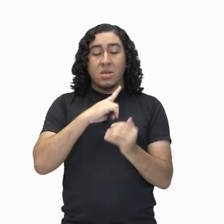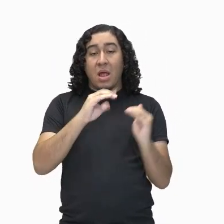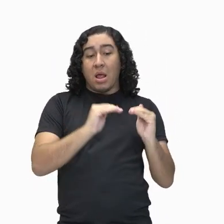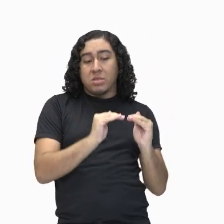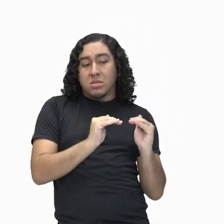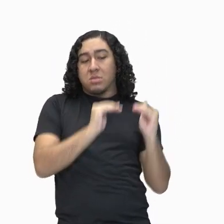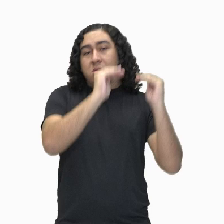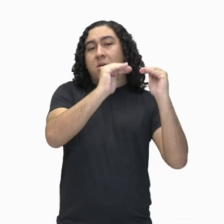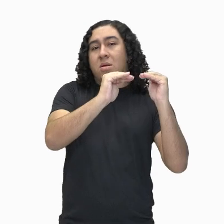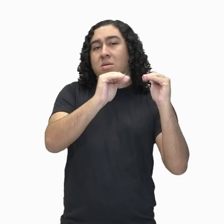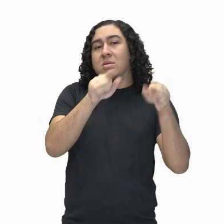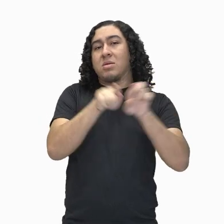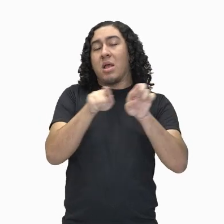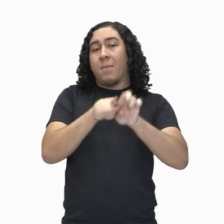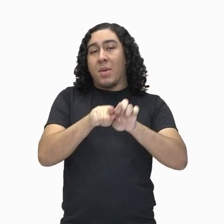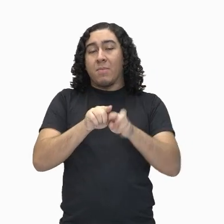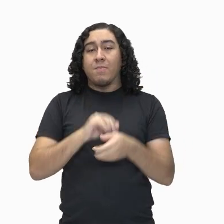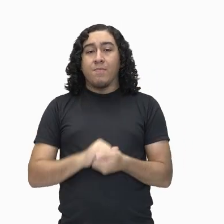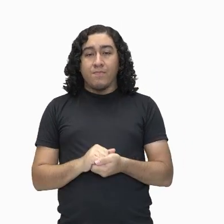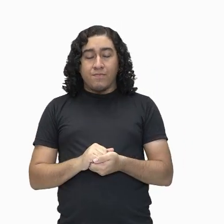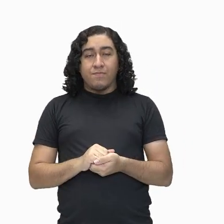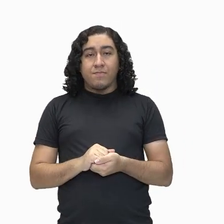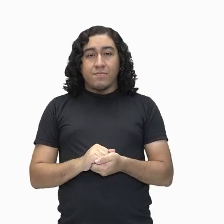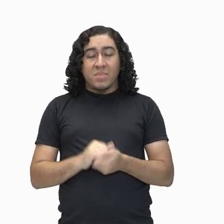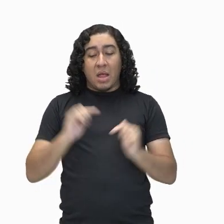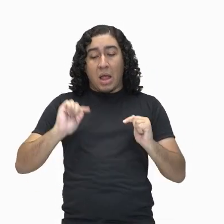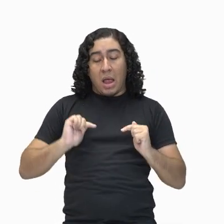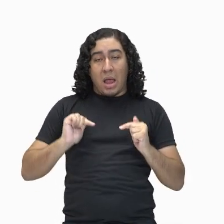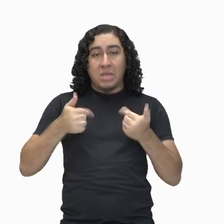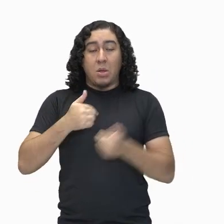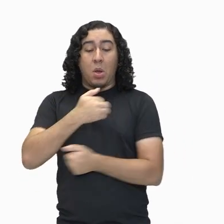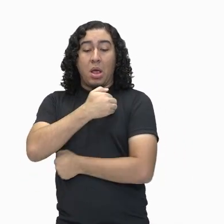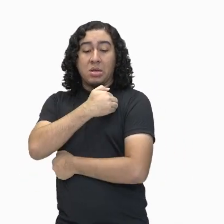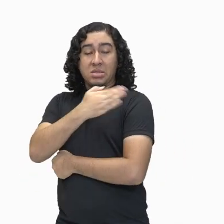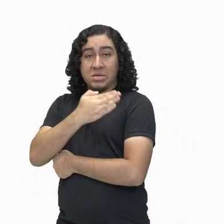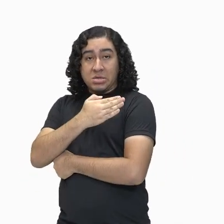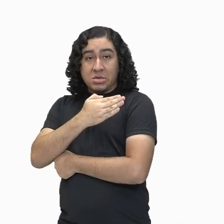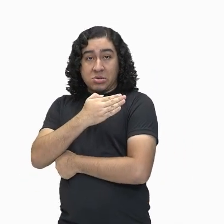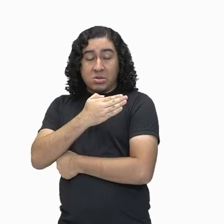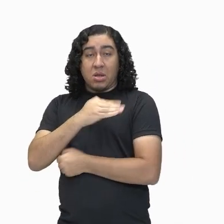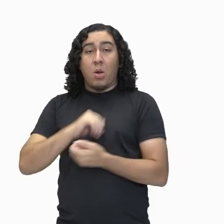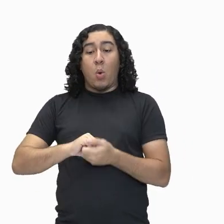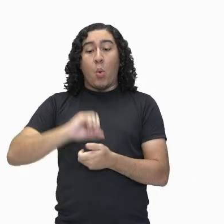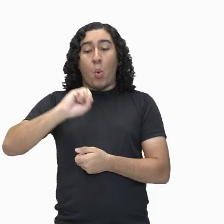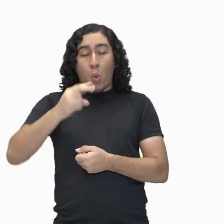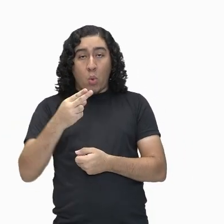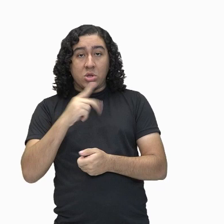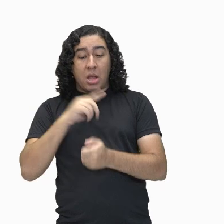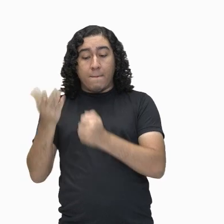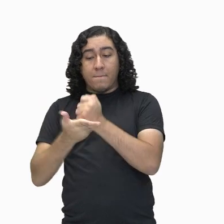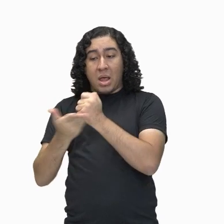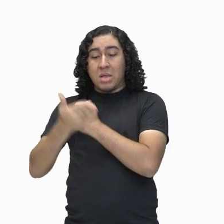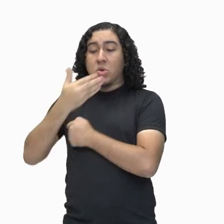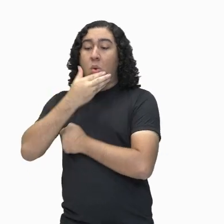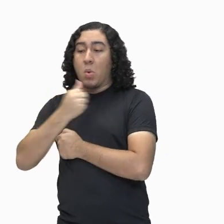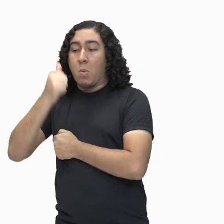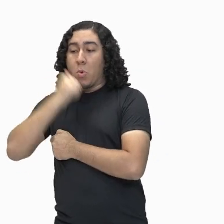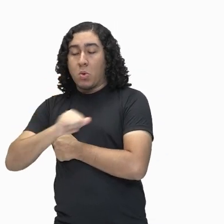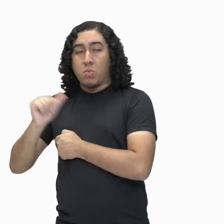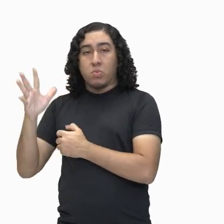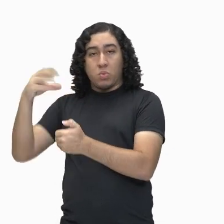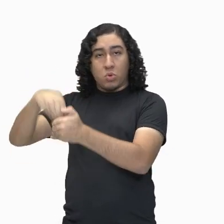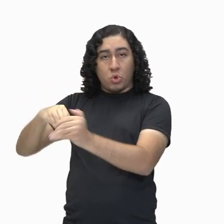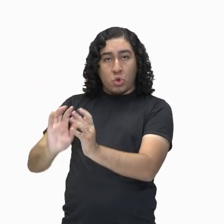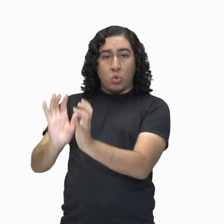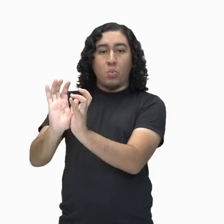estereótipos, práticas racistas ou sexistas. Vejam bem, muitas vezes